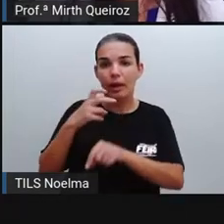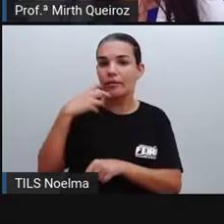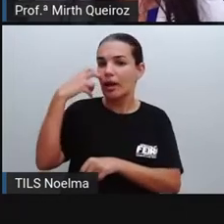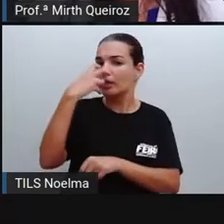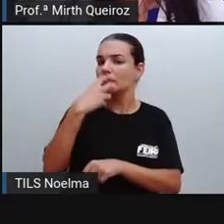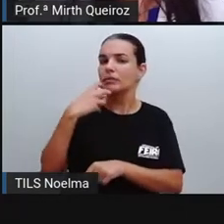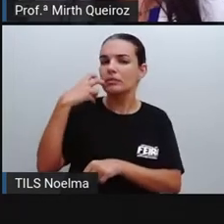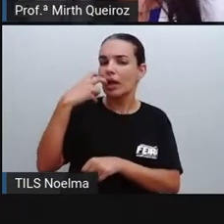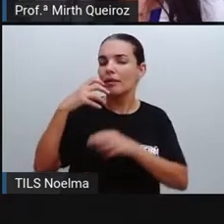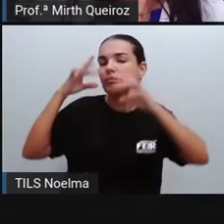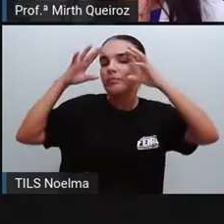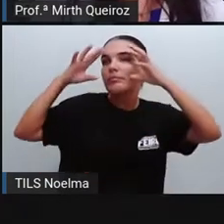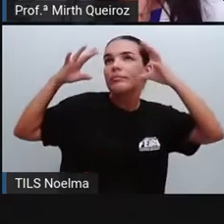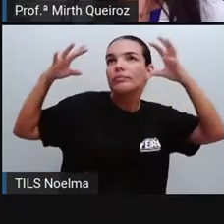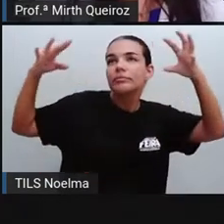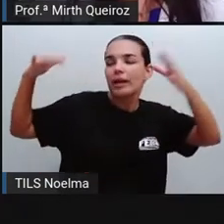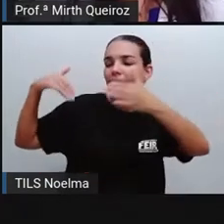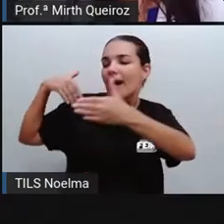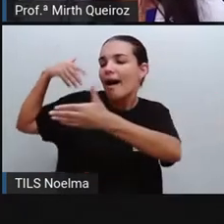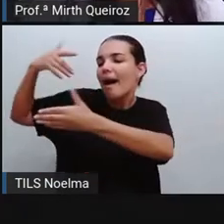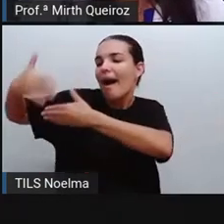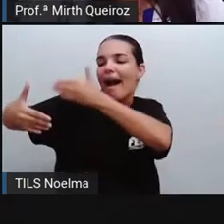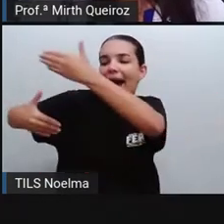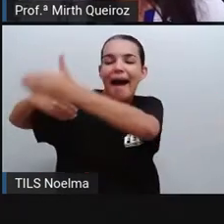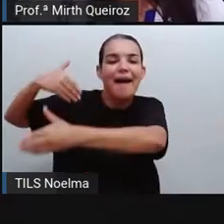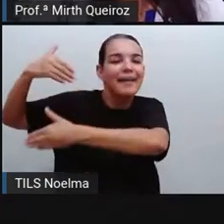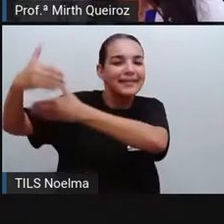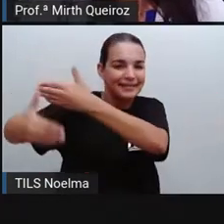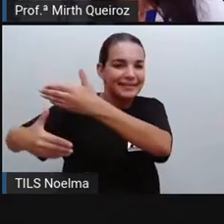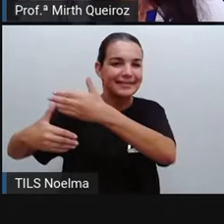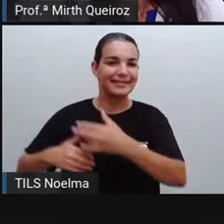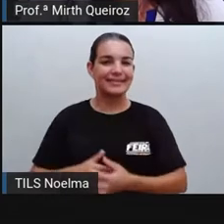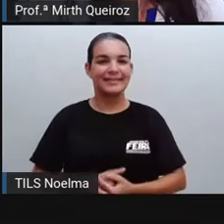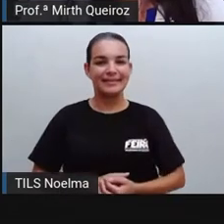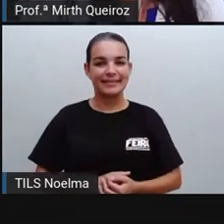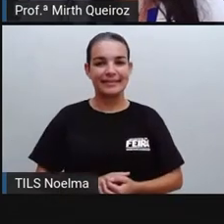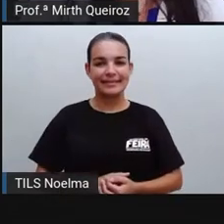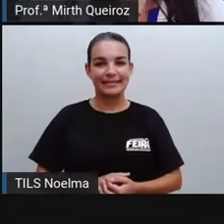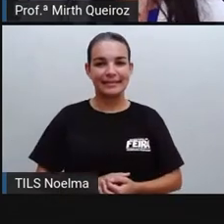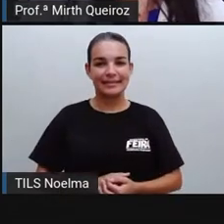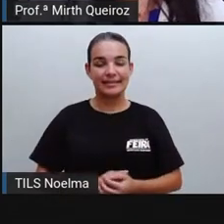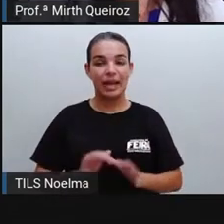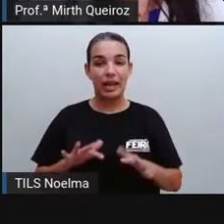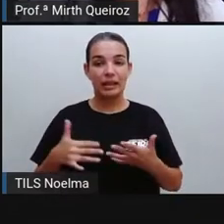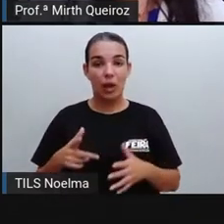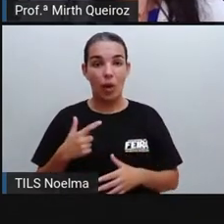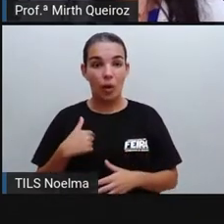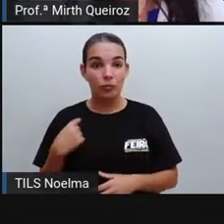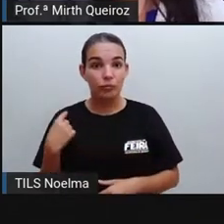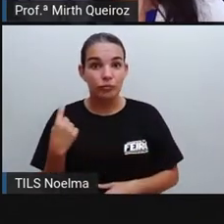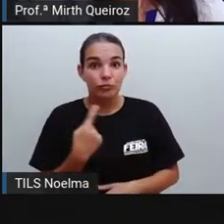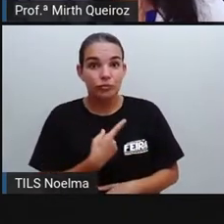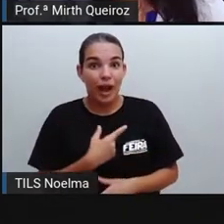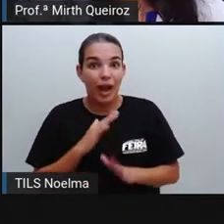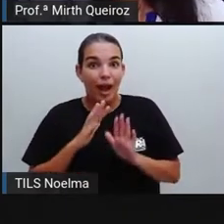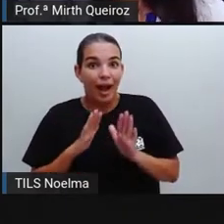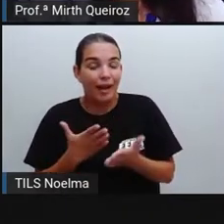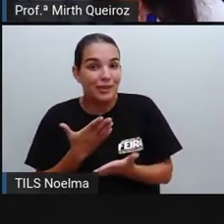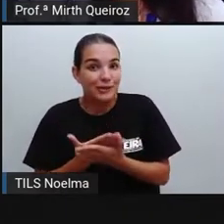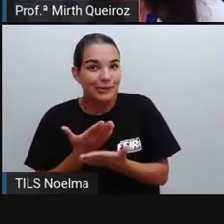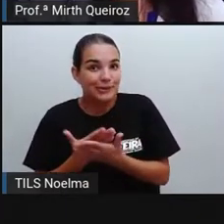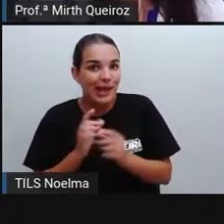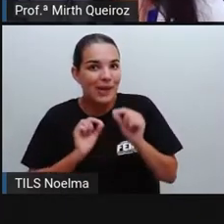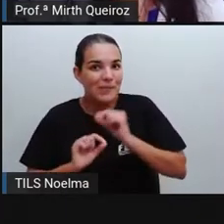fantasiosa de geração para a geração. A gente que já estudou aí o que seria